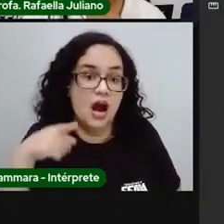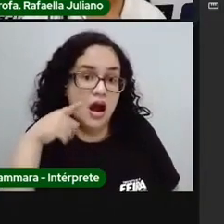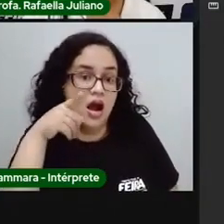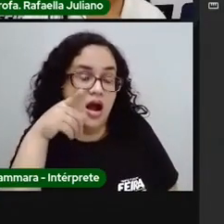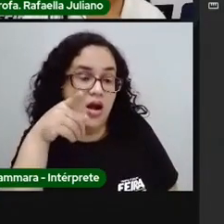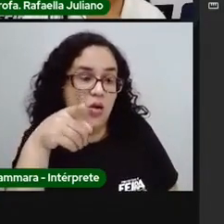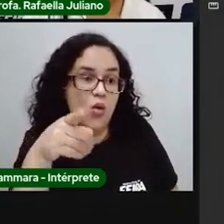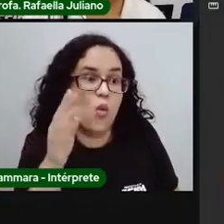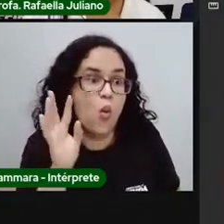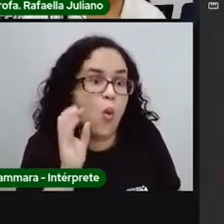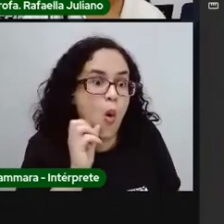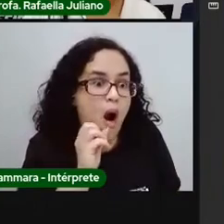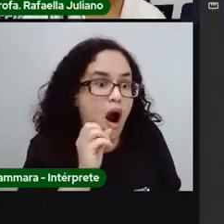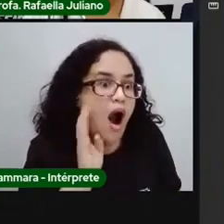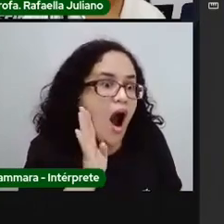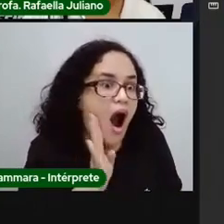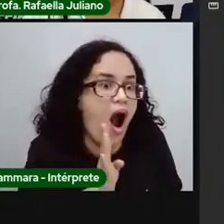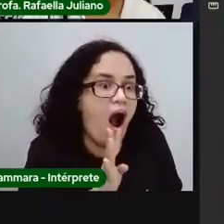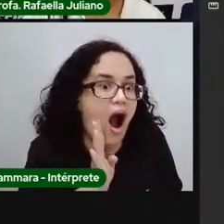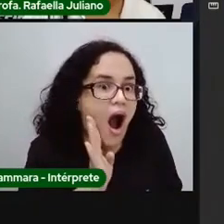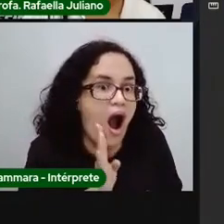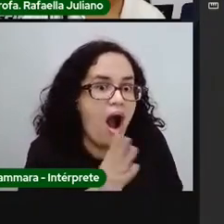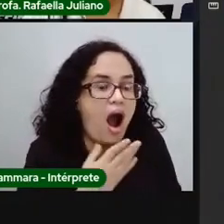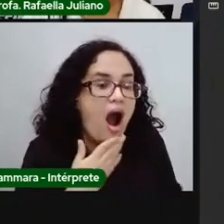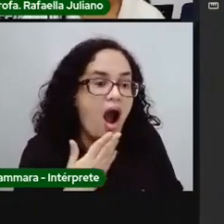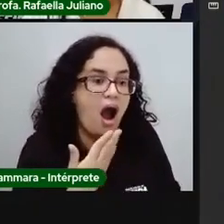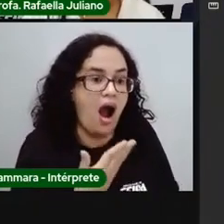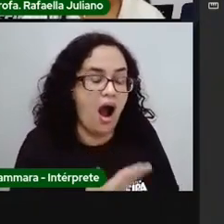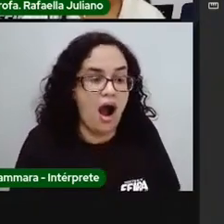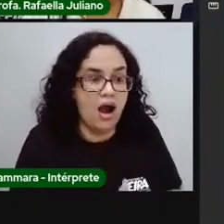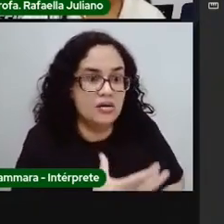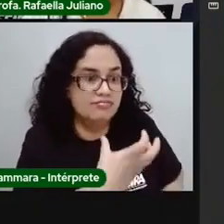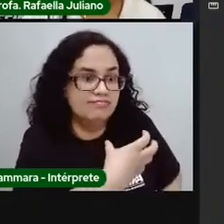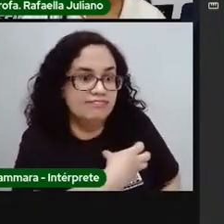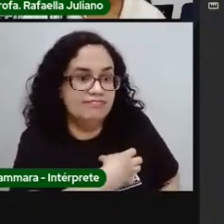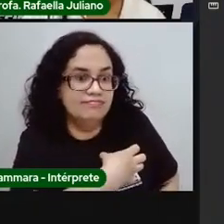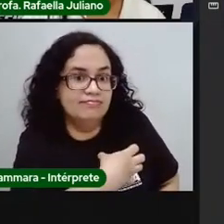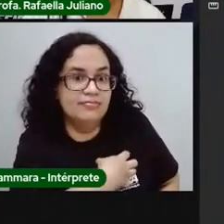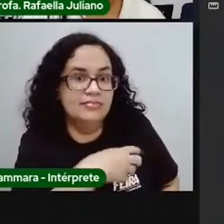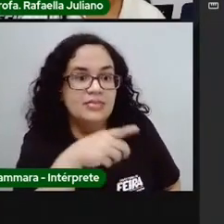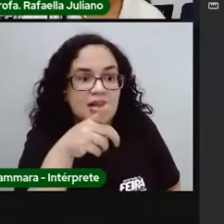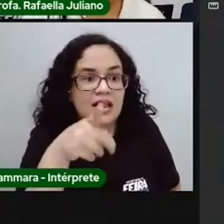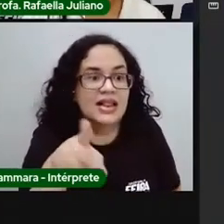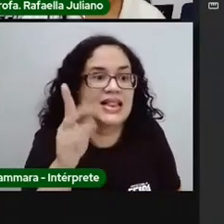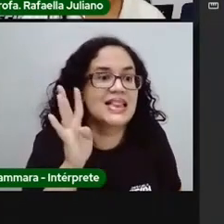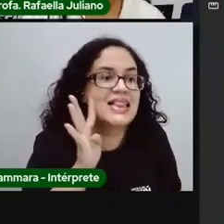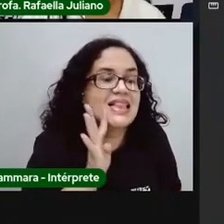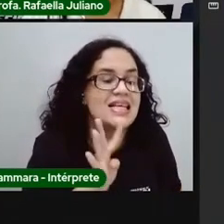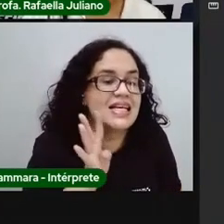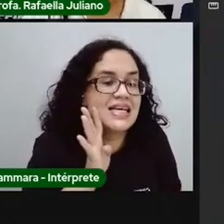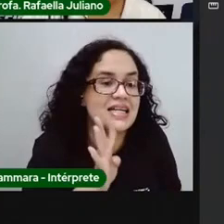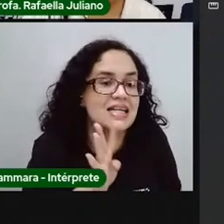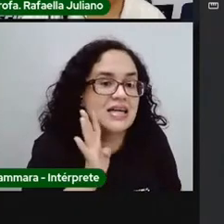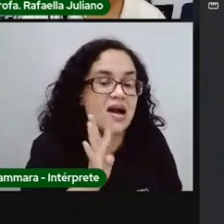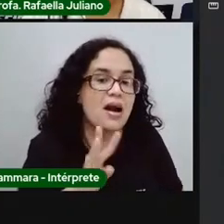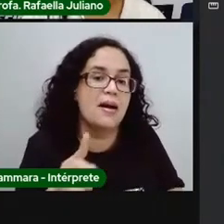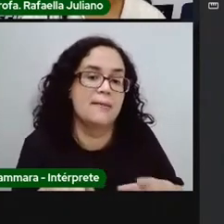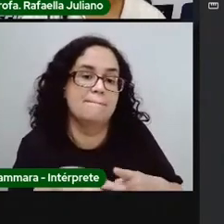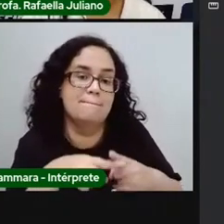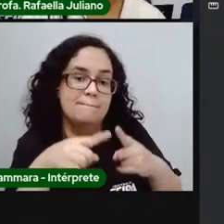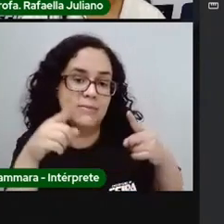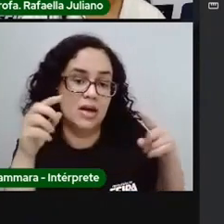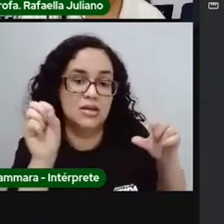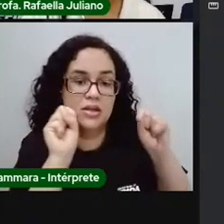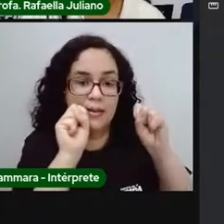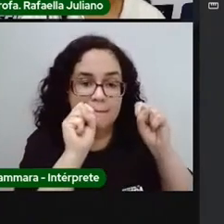Uau! Olha a nossa Bahia. Que incrível, né? Mas a gente pode